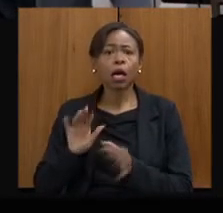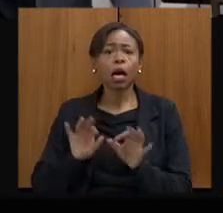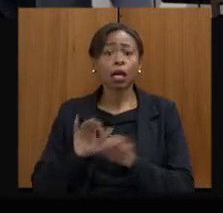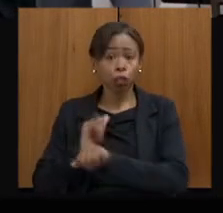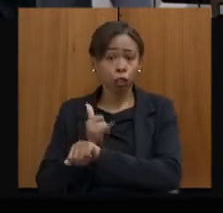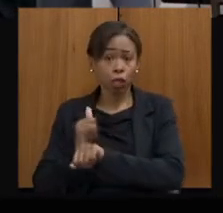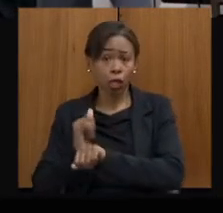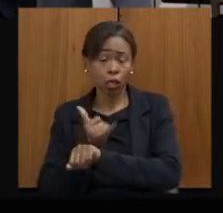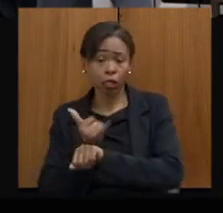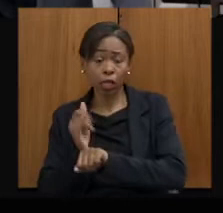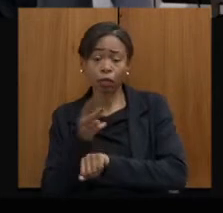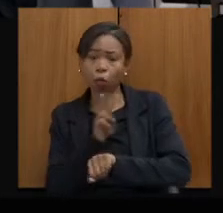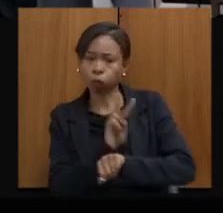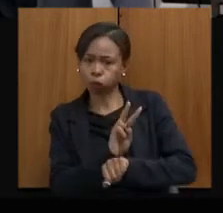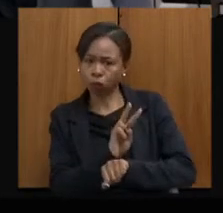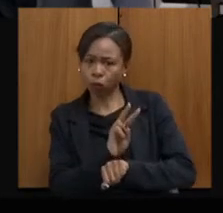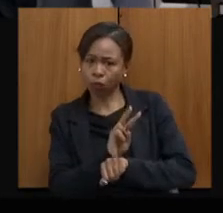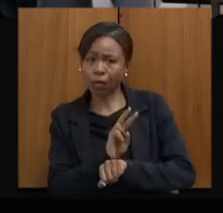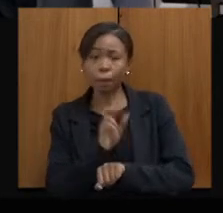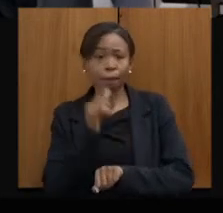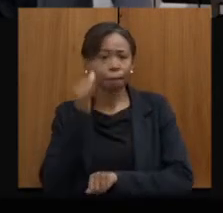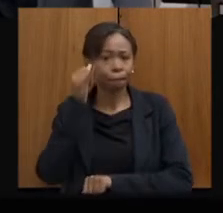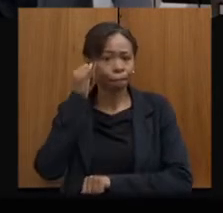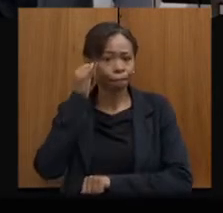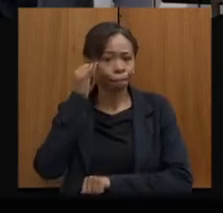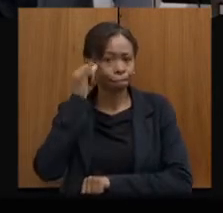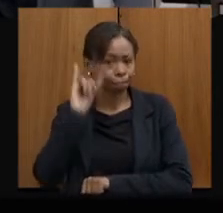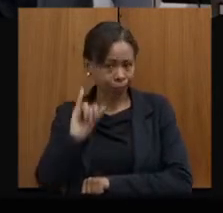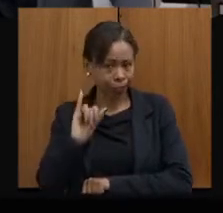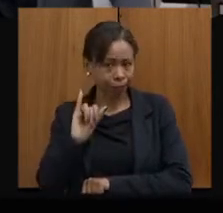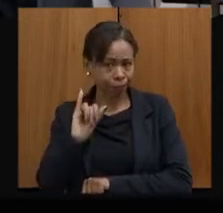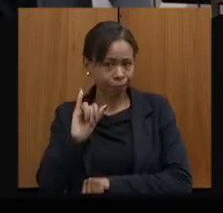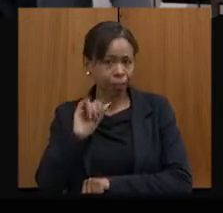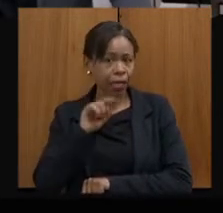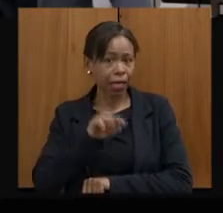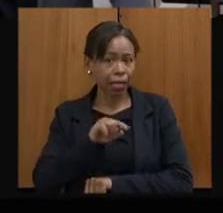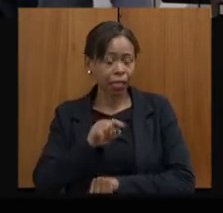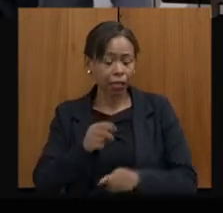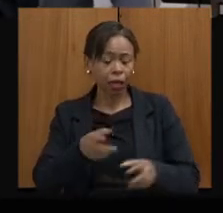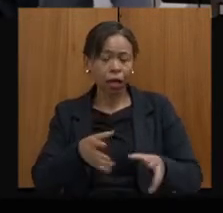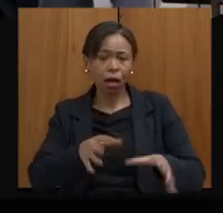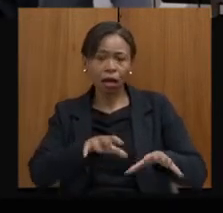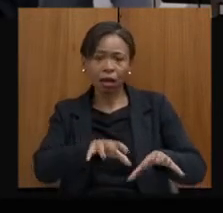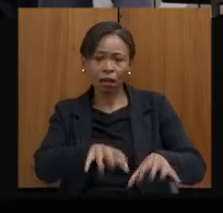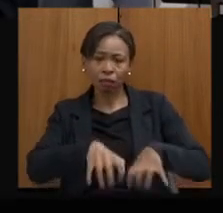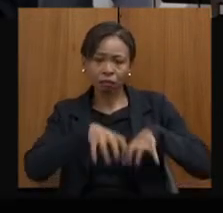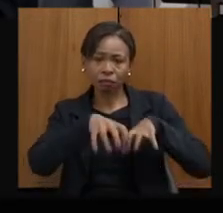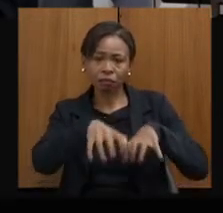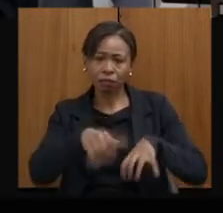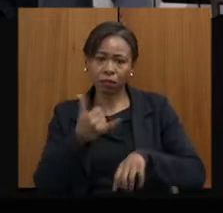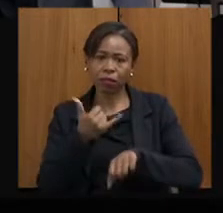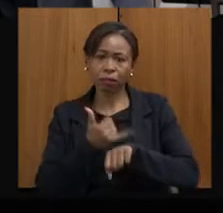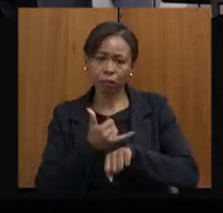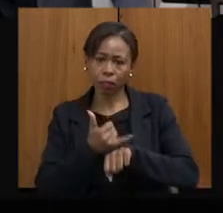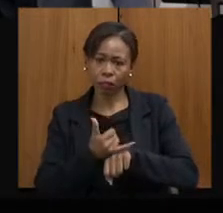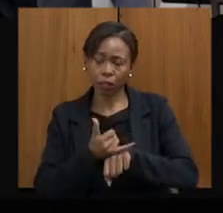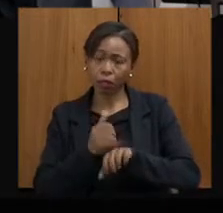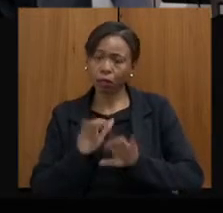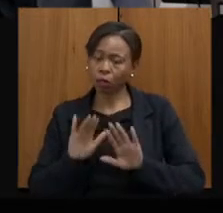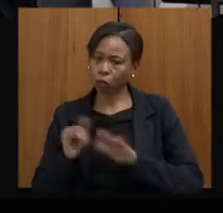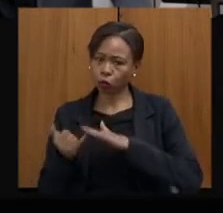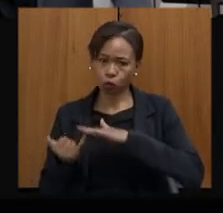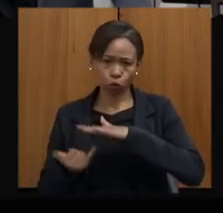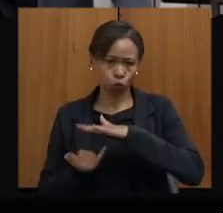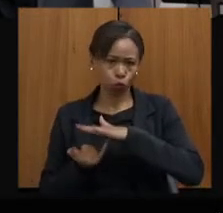a mineração na Serra. Obviamente, o Instituto não caça licenças, não